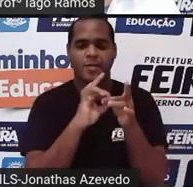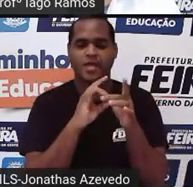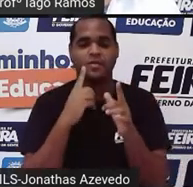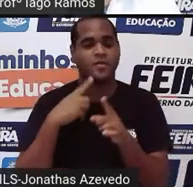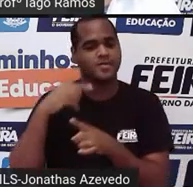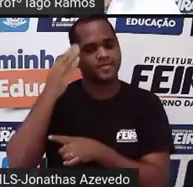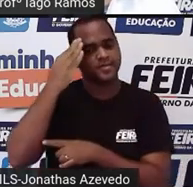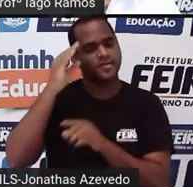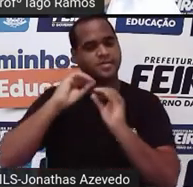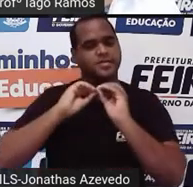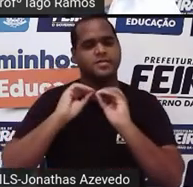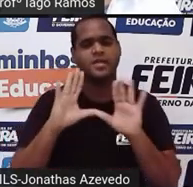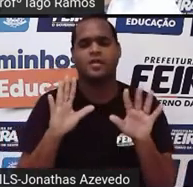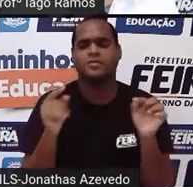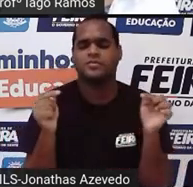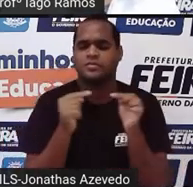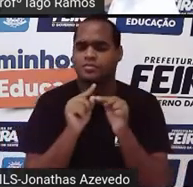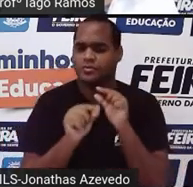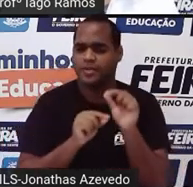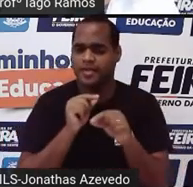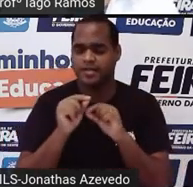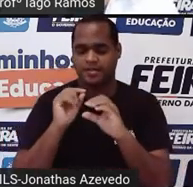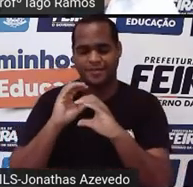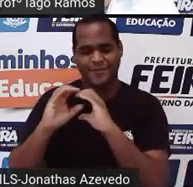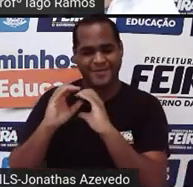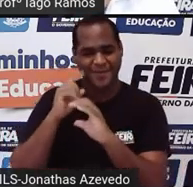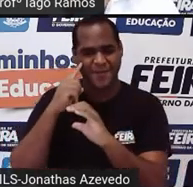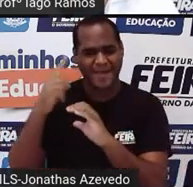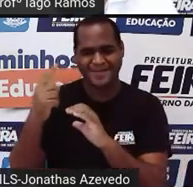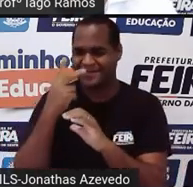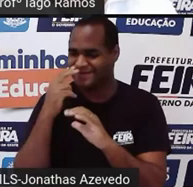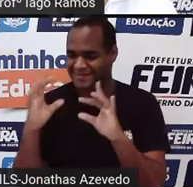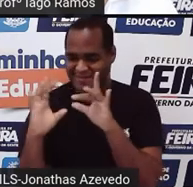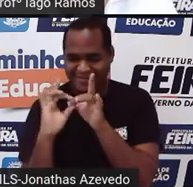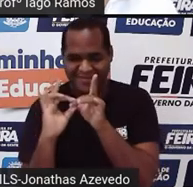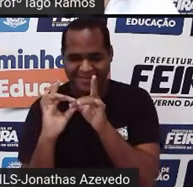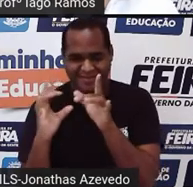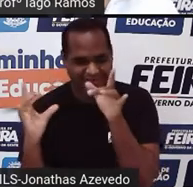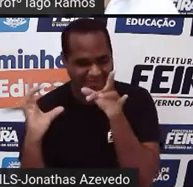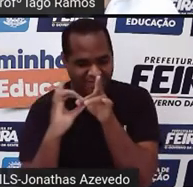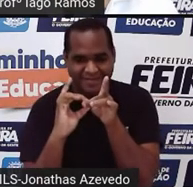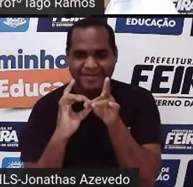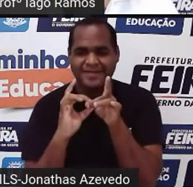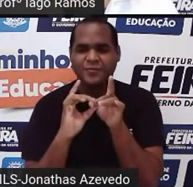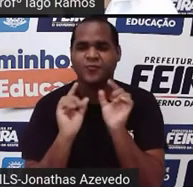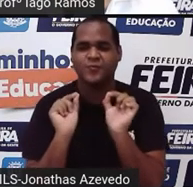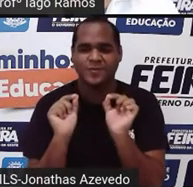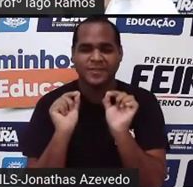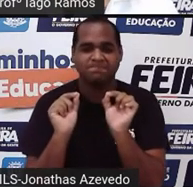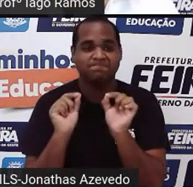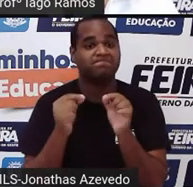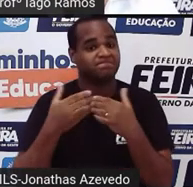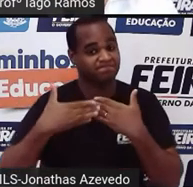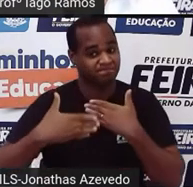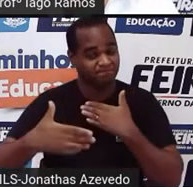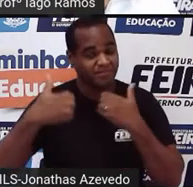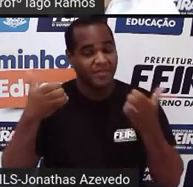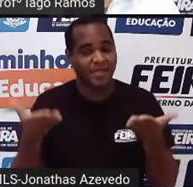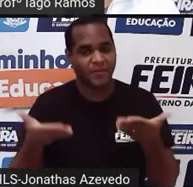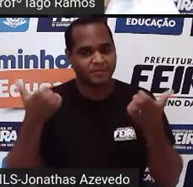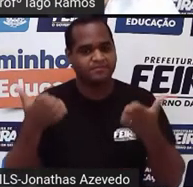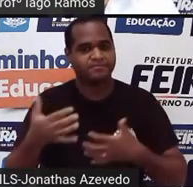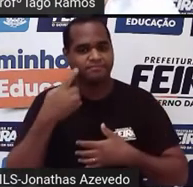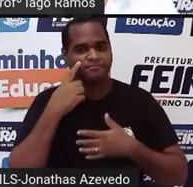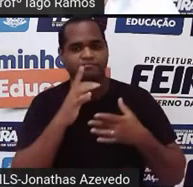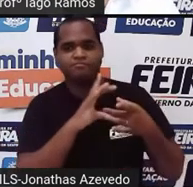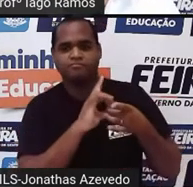essa coisa, dessa comunicação do volume com a capacidade? Porque aqui agora, ó, com essas